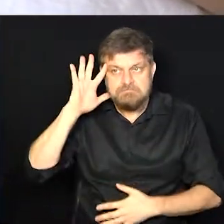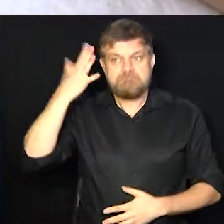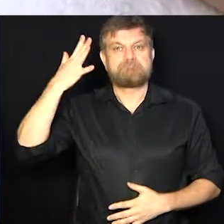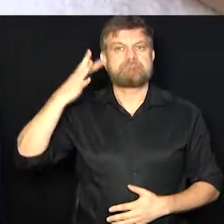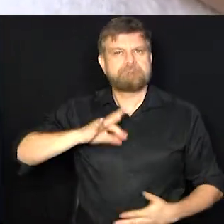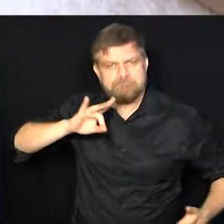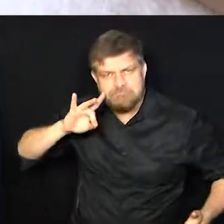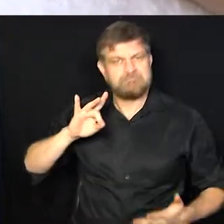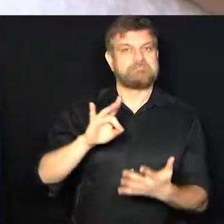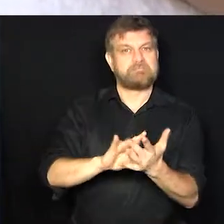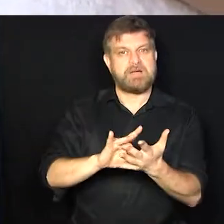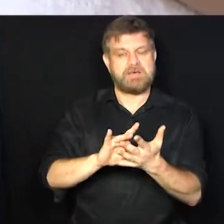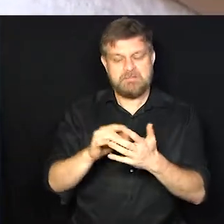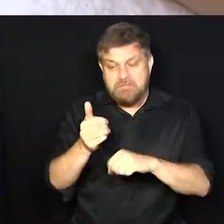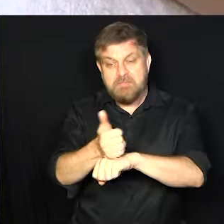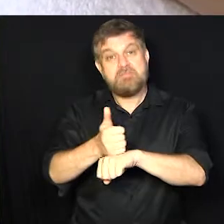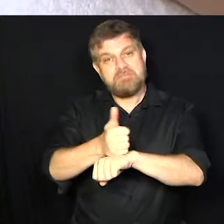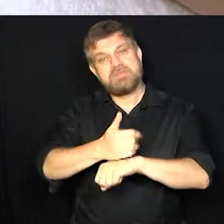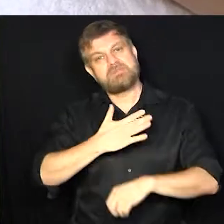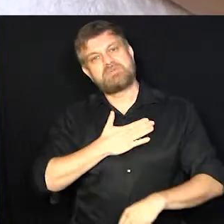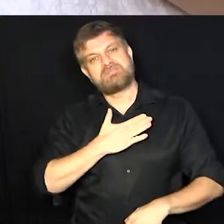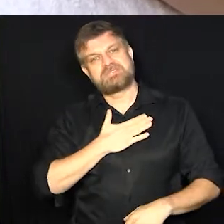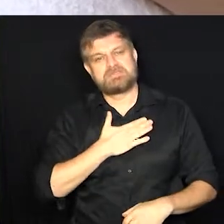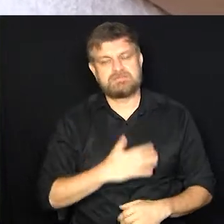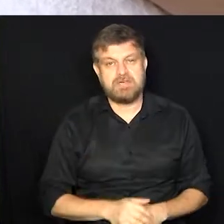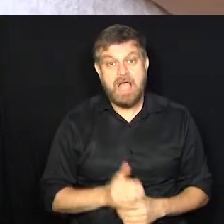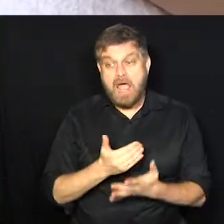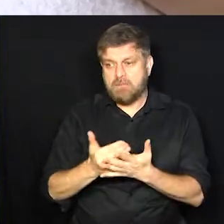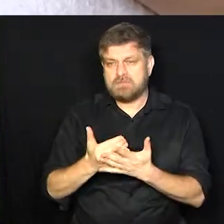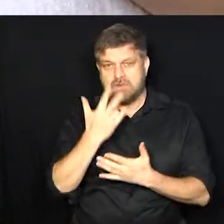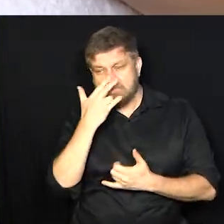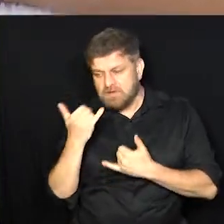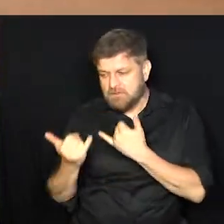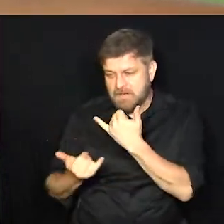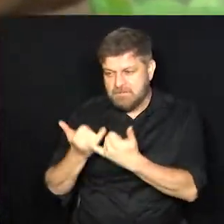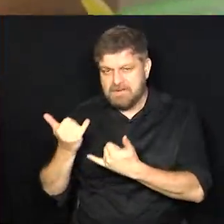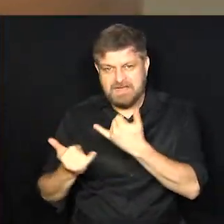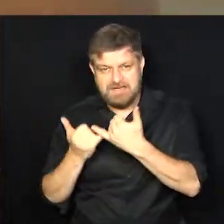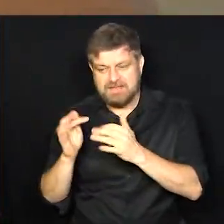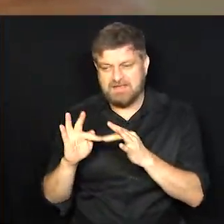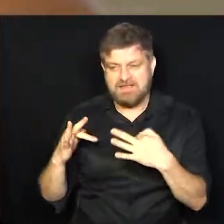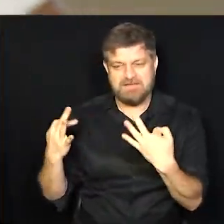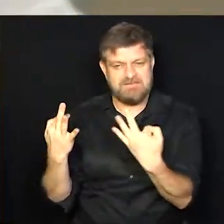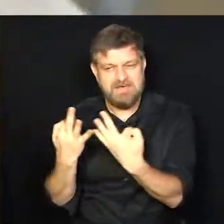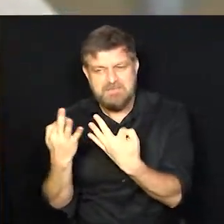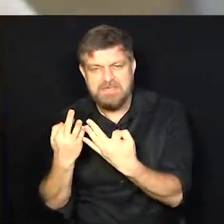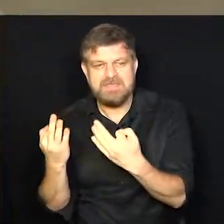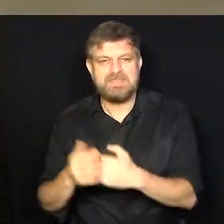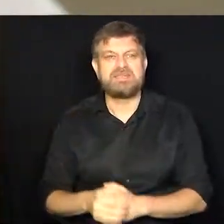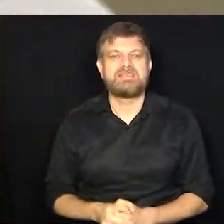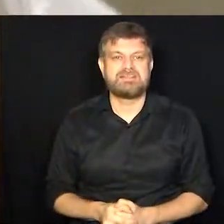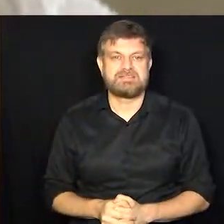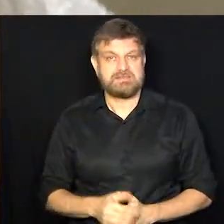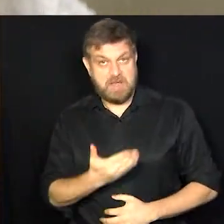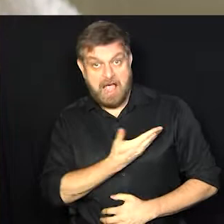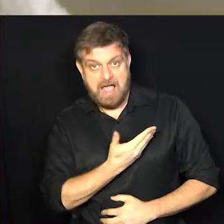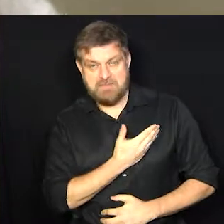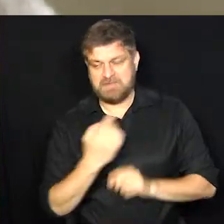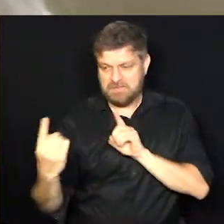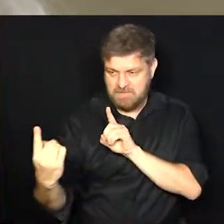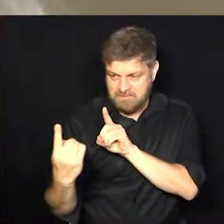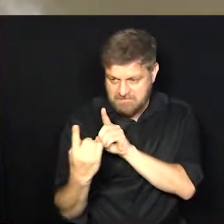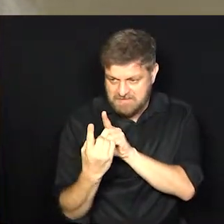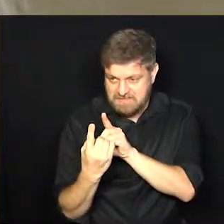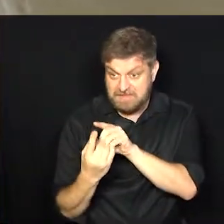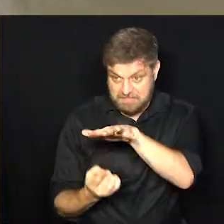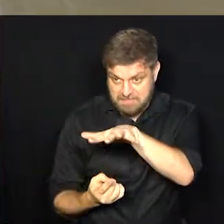mesmo optar por isso. Então começou assim, brincando, atendendo os familiares, os amigos